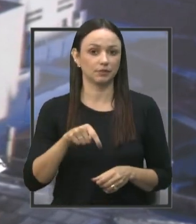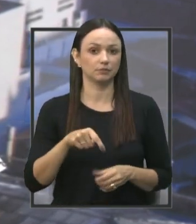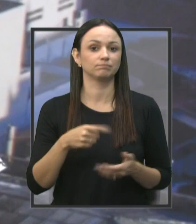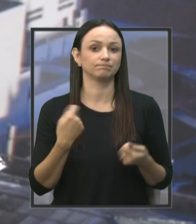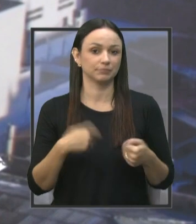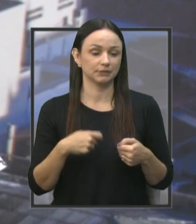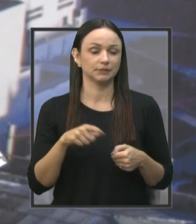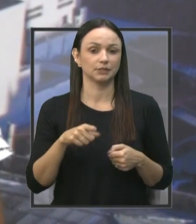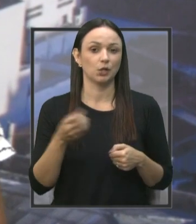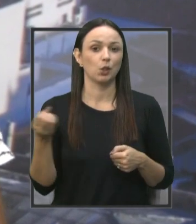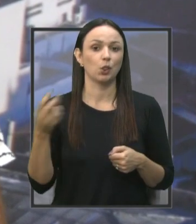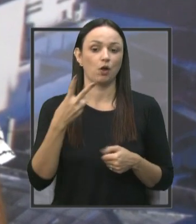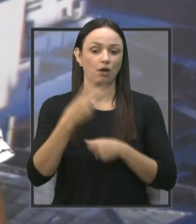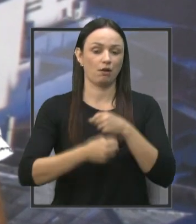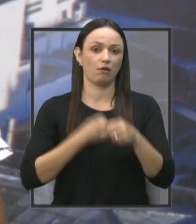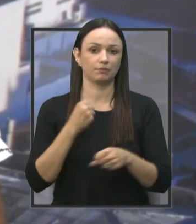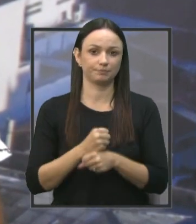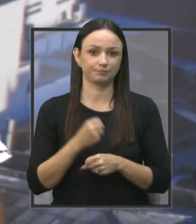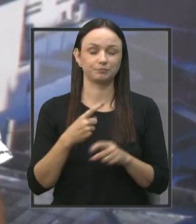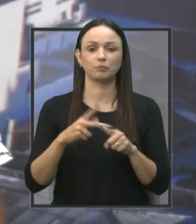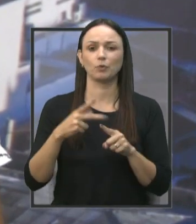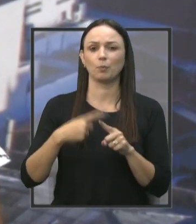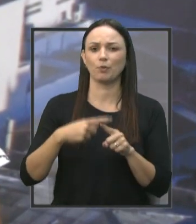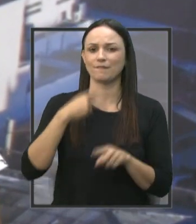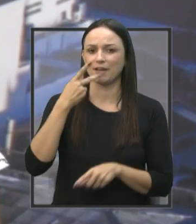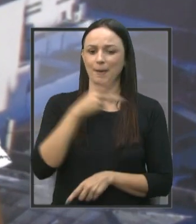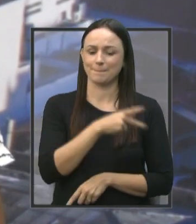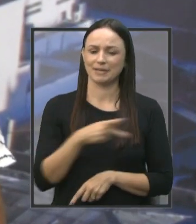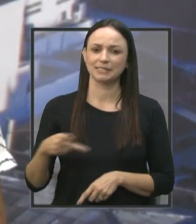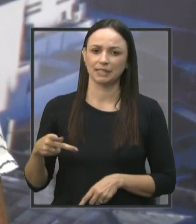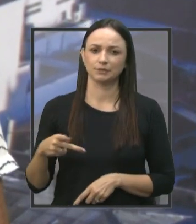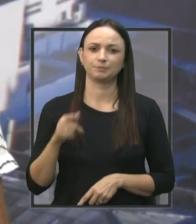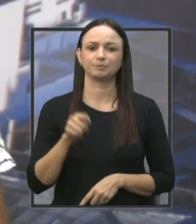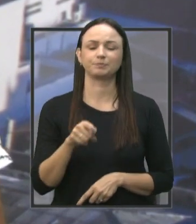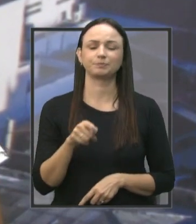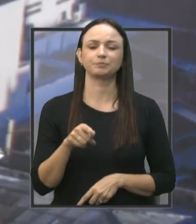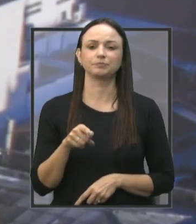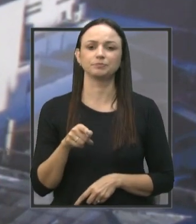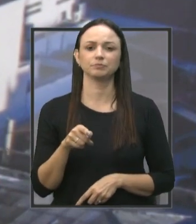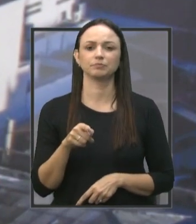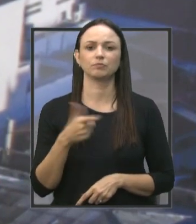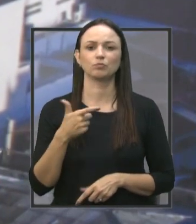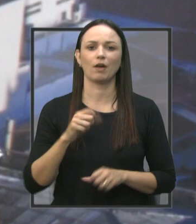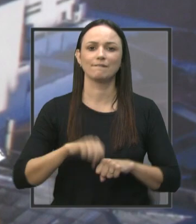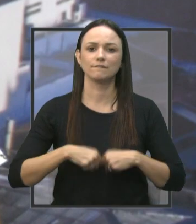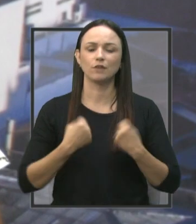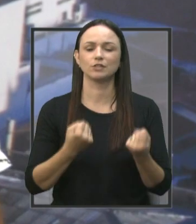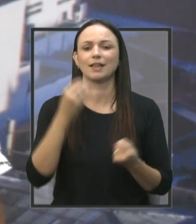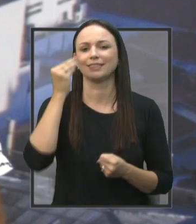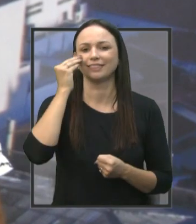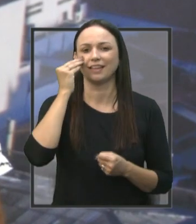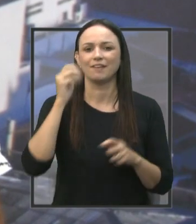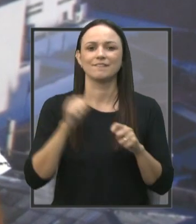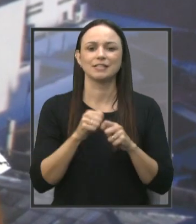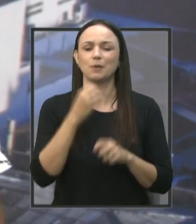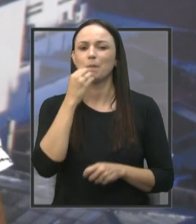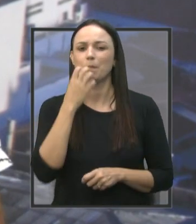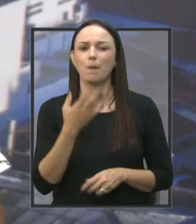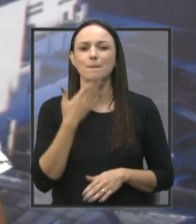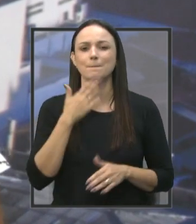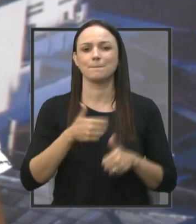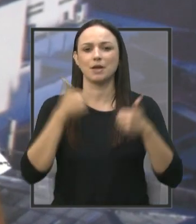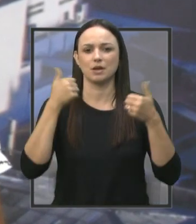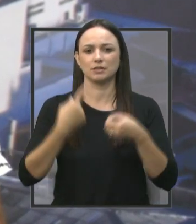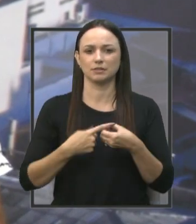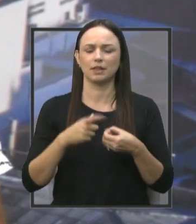novo bienio que virá também, porque falar que o presidente não tem uma força para tentar fazer do bom e da melhor para a cidade. É